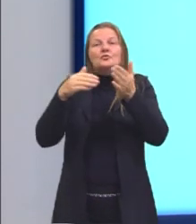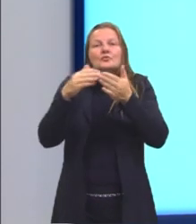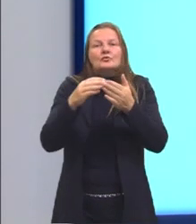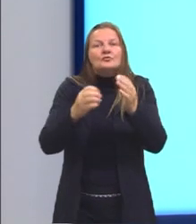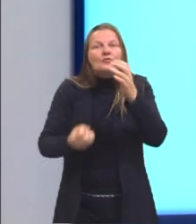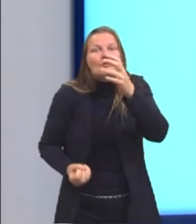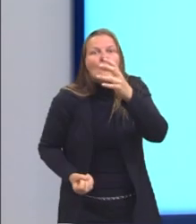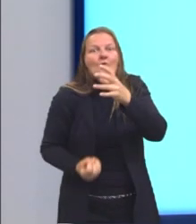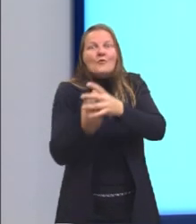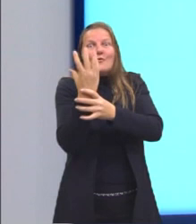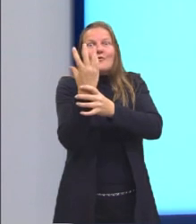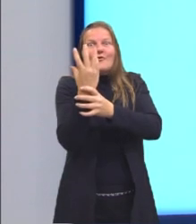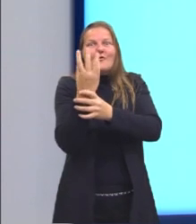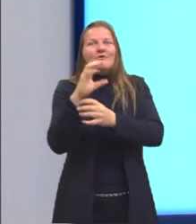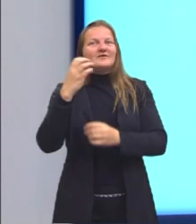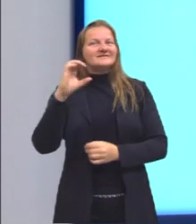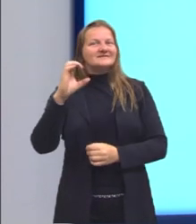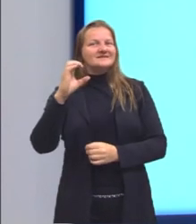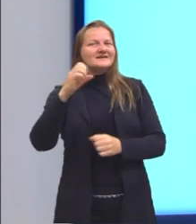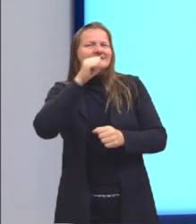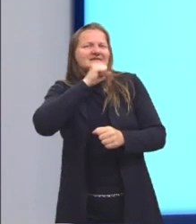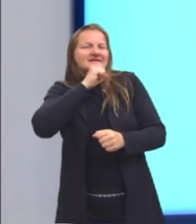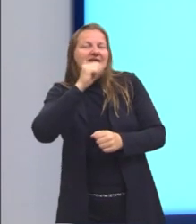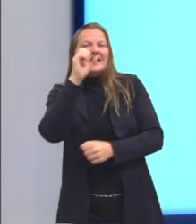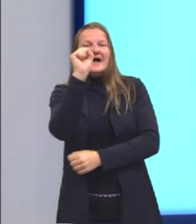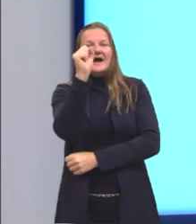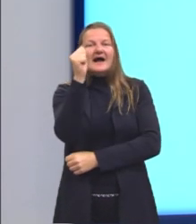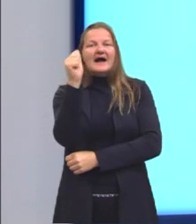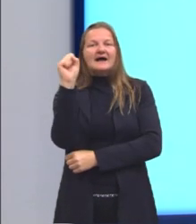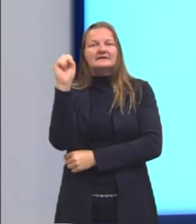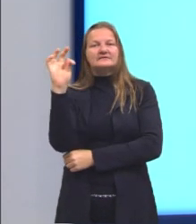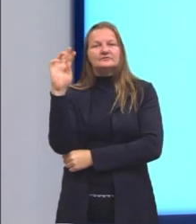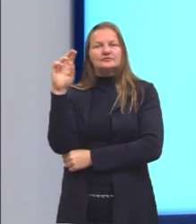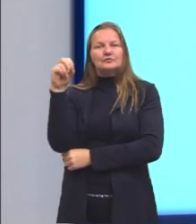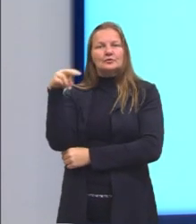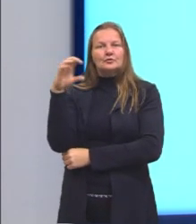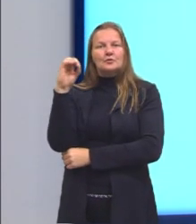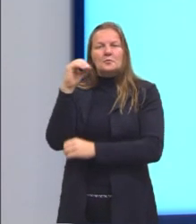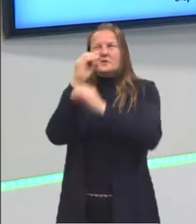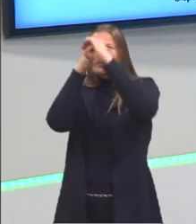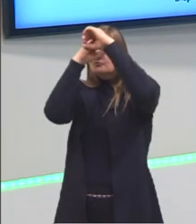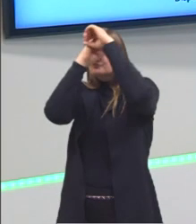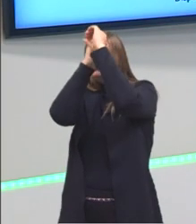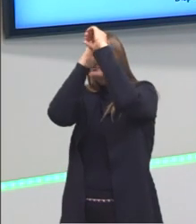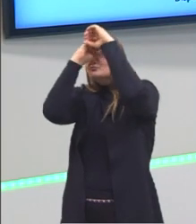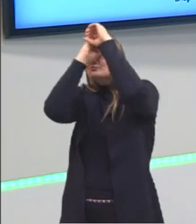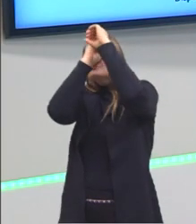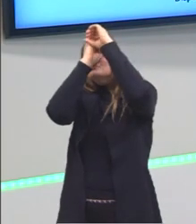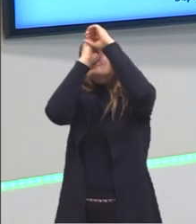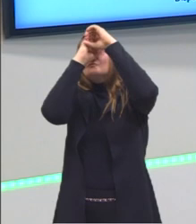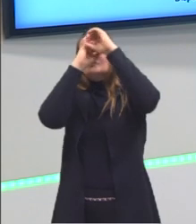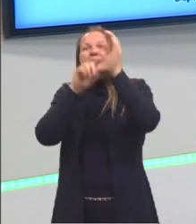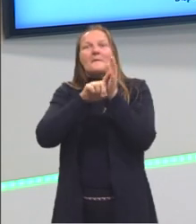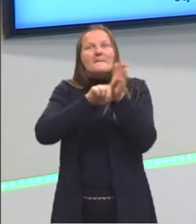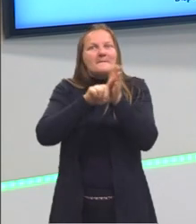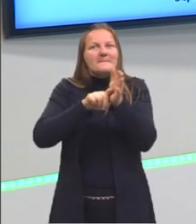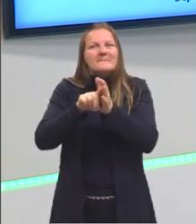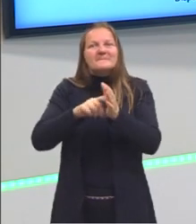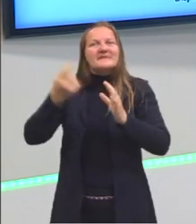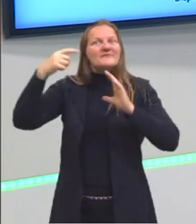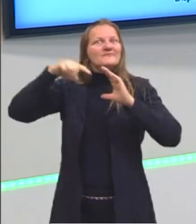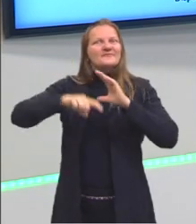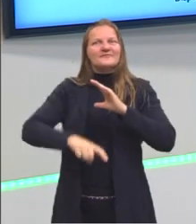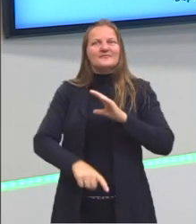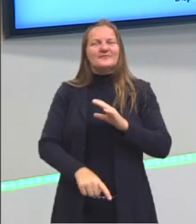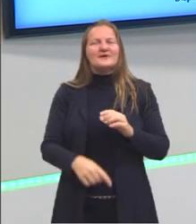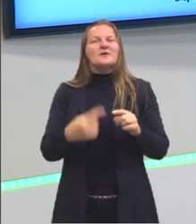das mais antigas ciências, a astronomia. E não é a primeira vez que a gente vê a palavra astronomia